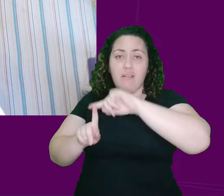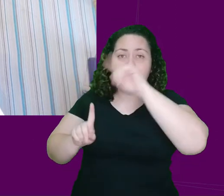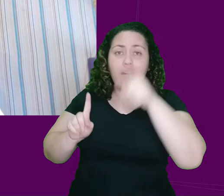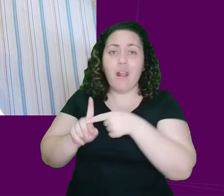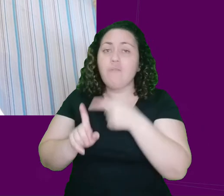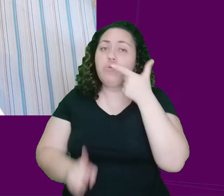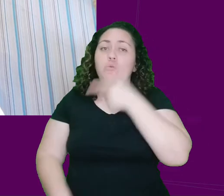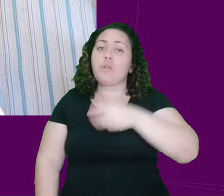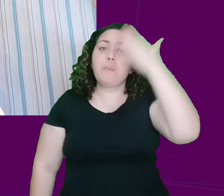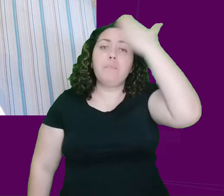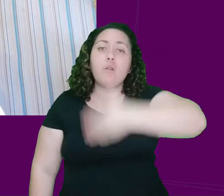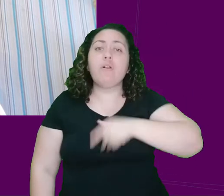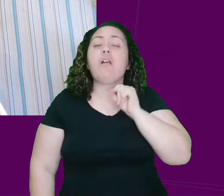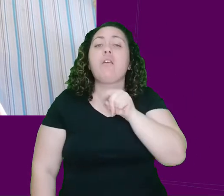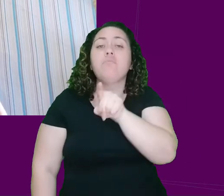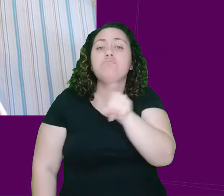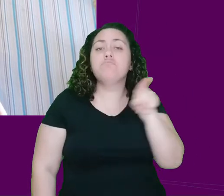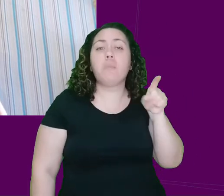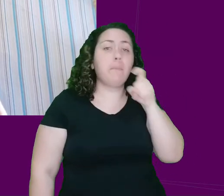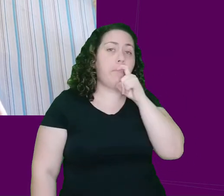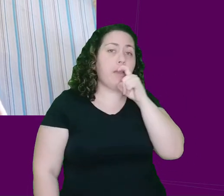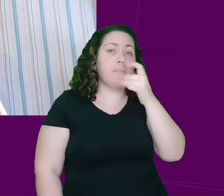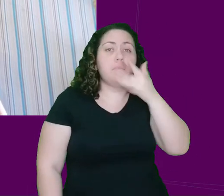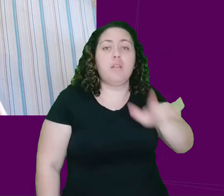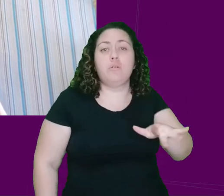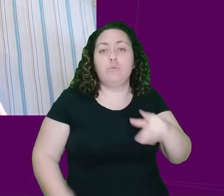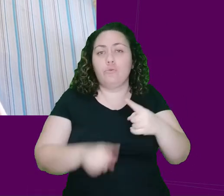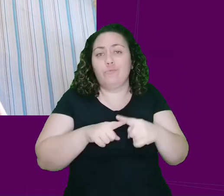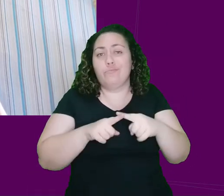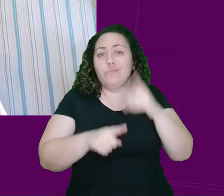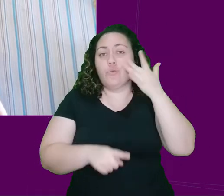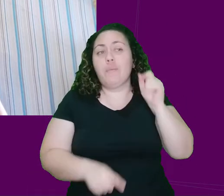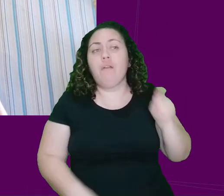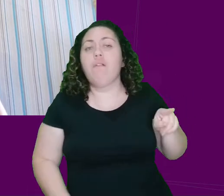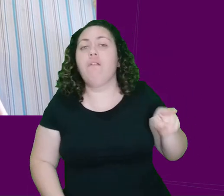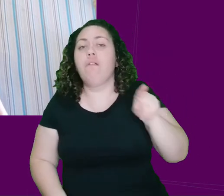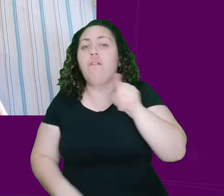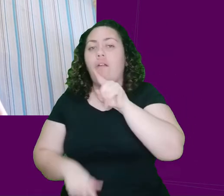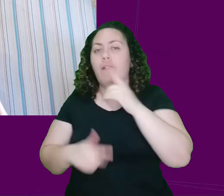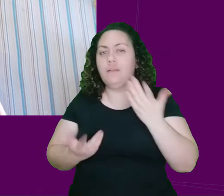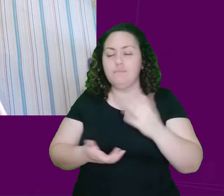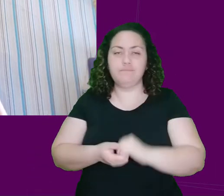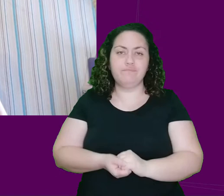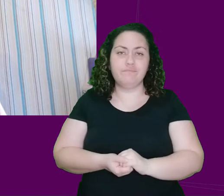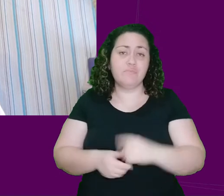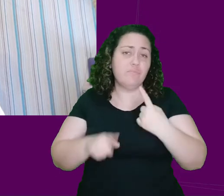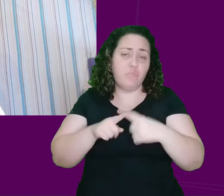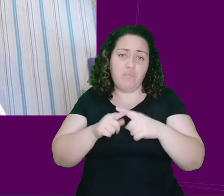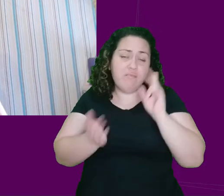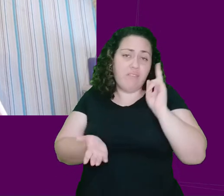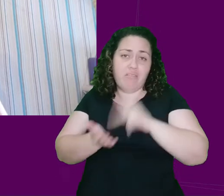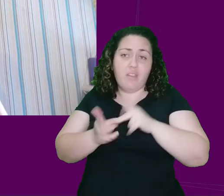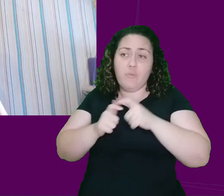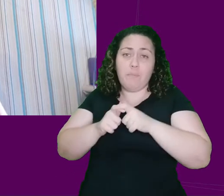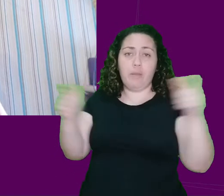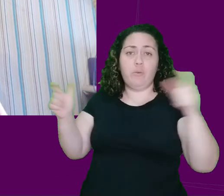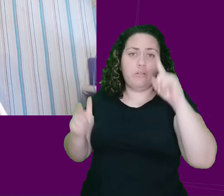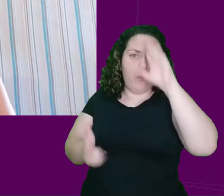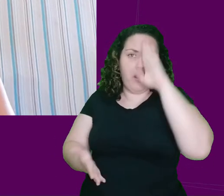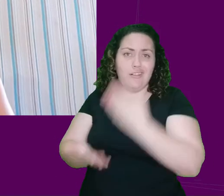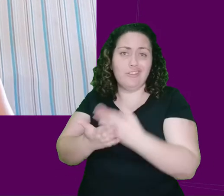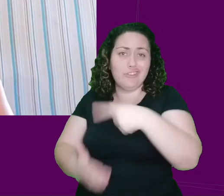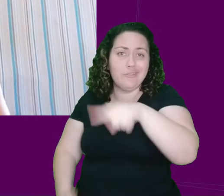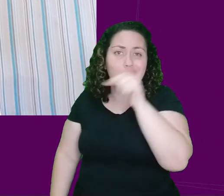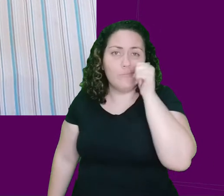paternidade de seus filhos caso engravidassem de algum desses homens brancos. Afinal, ninguém ia acreditar